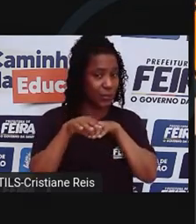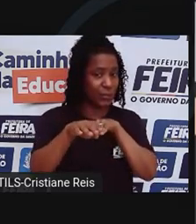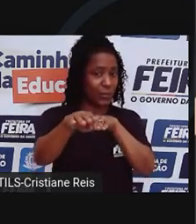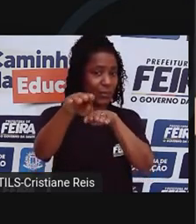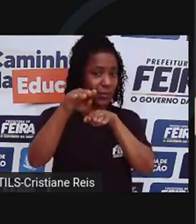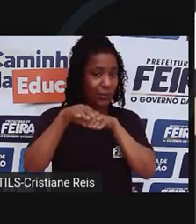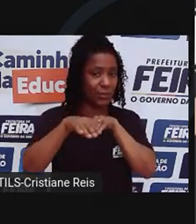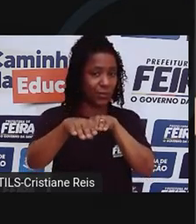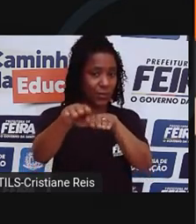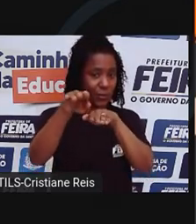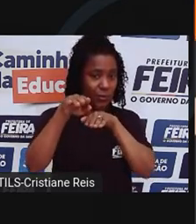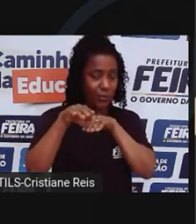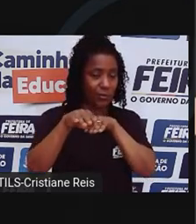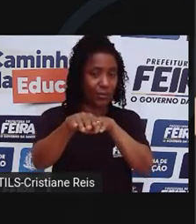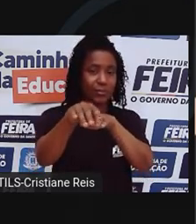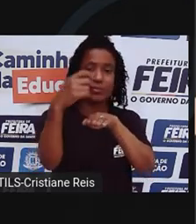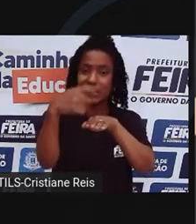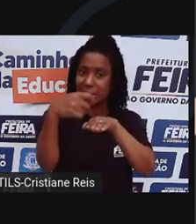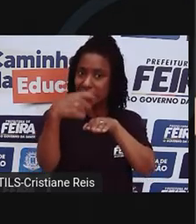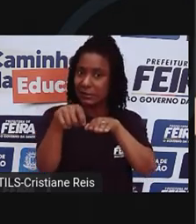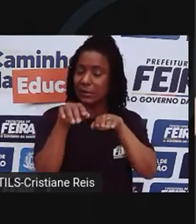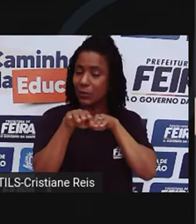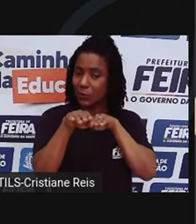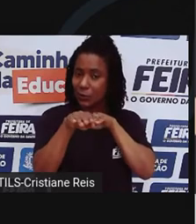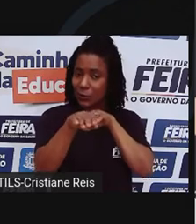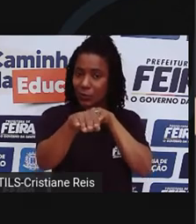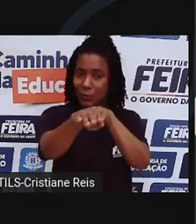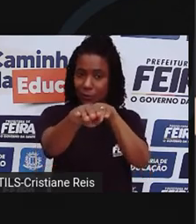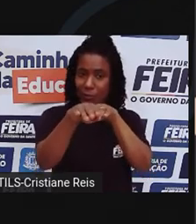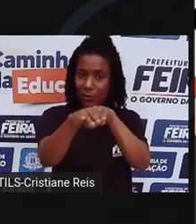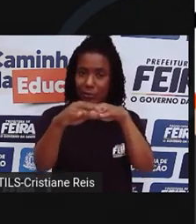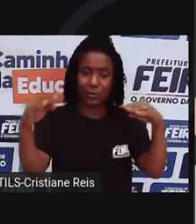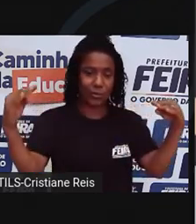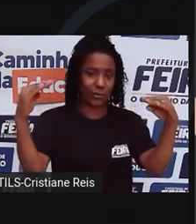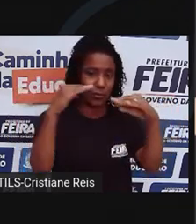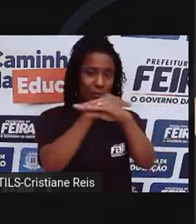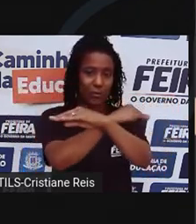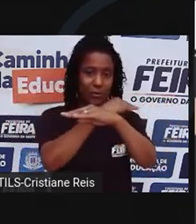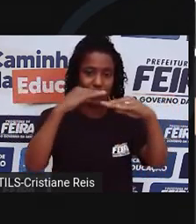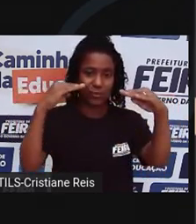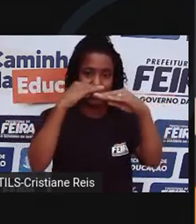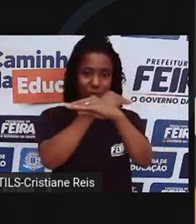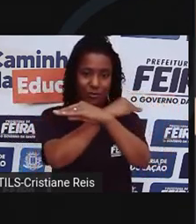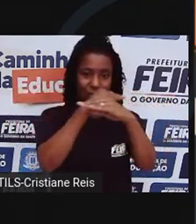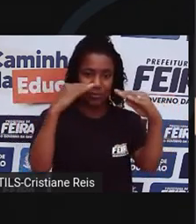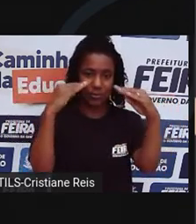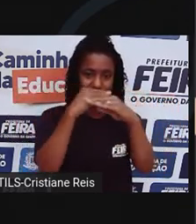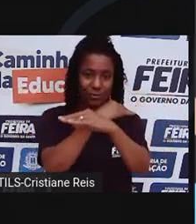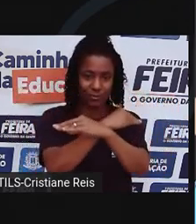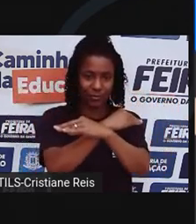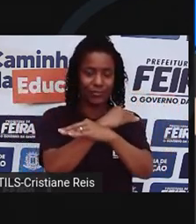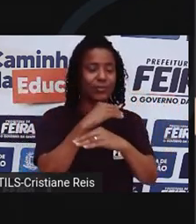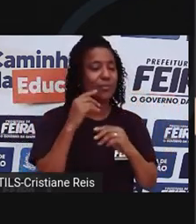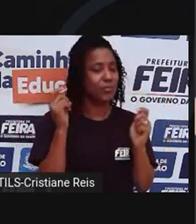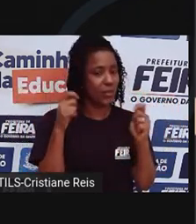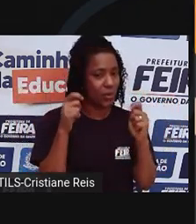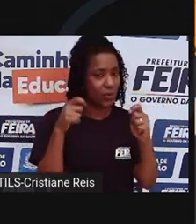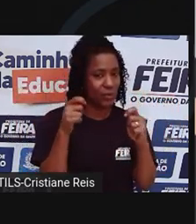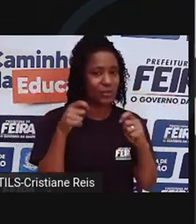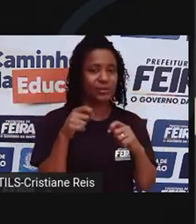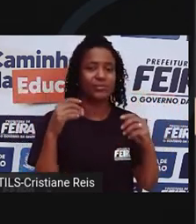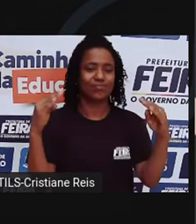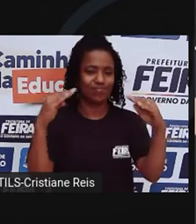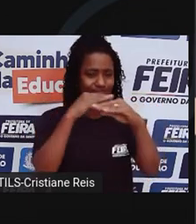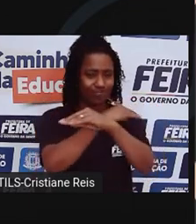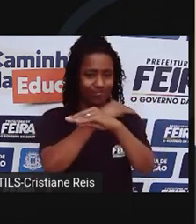trafegam nessa mesma direção para não haver acidentes. Noutros casos, em vias maiores,